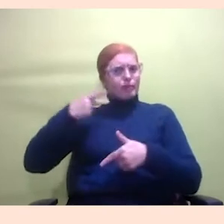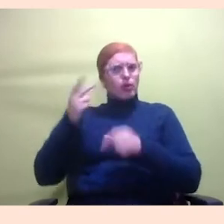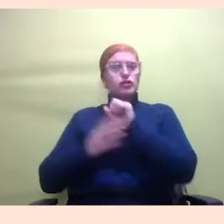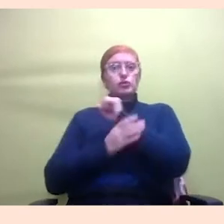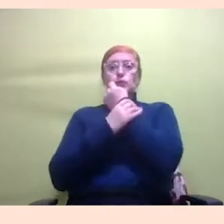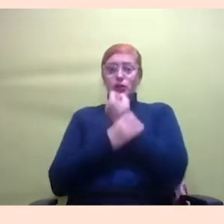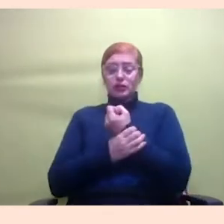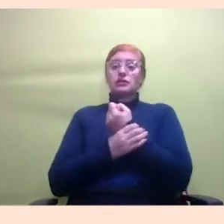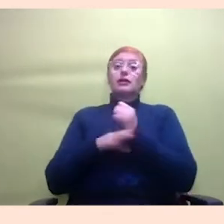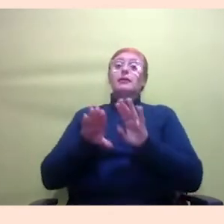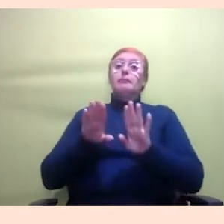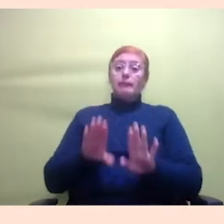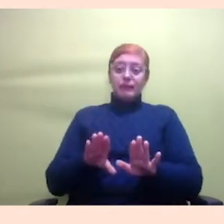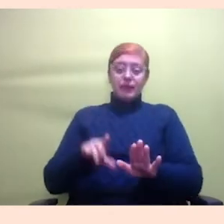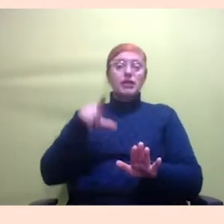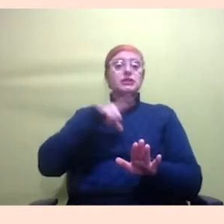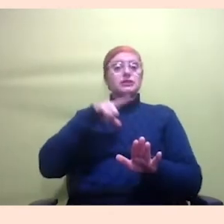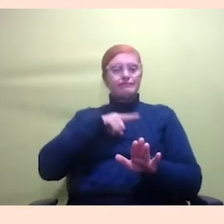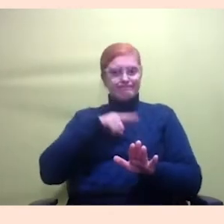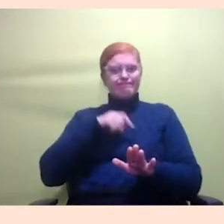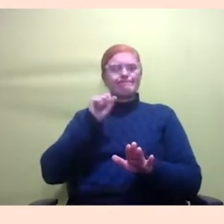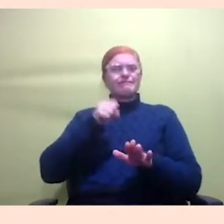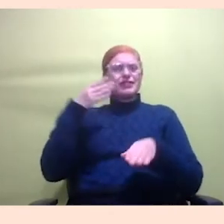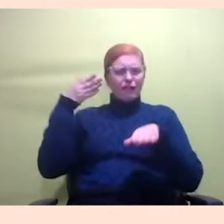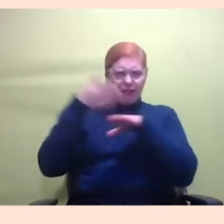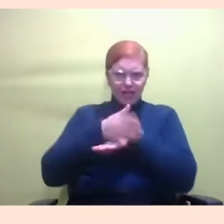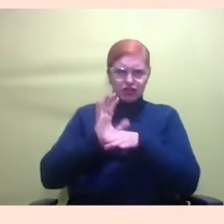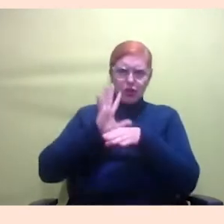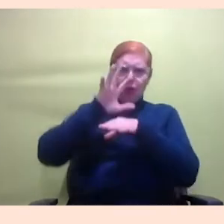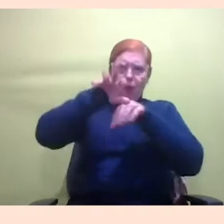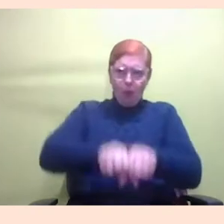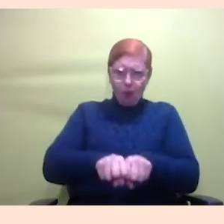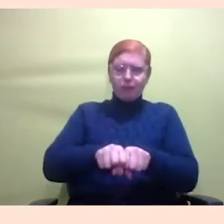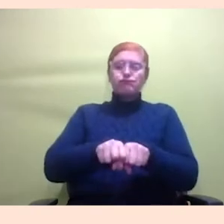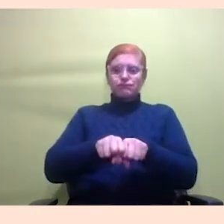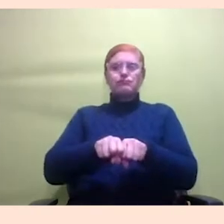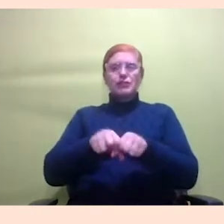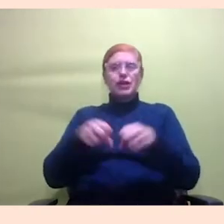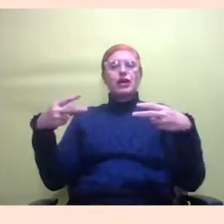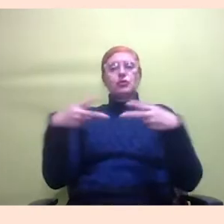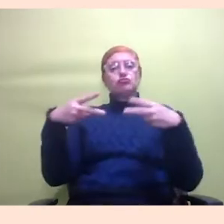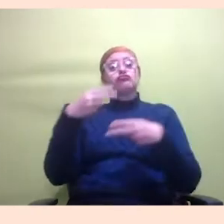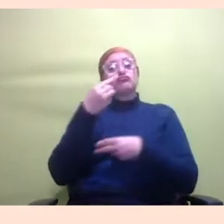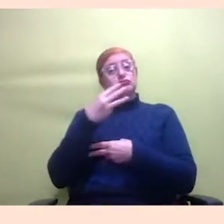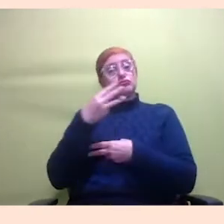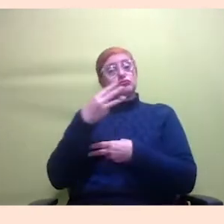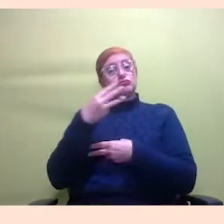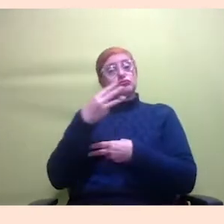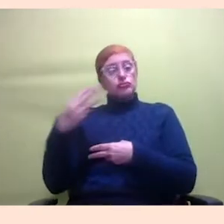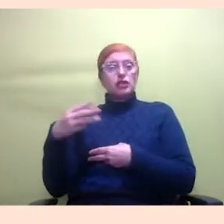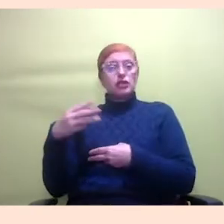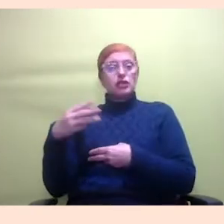face invadido o site da Tamo Juntas já foi invadido é um rolê e é isso a gente precisa todos os dias fazer esse debate